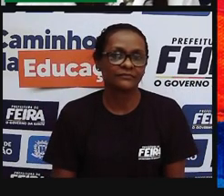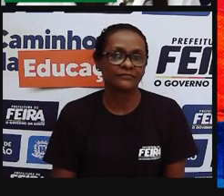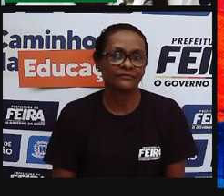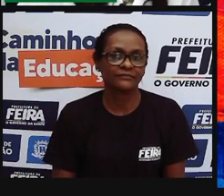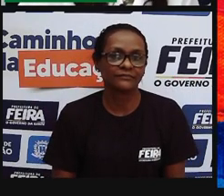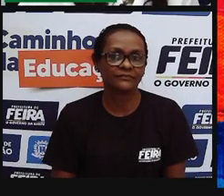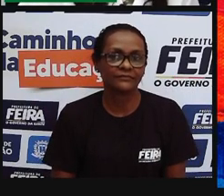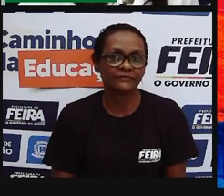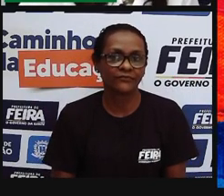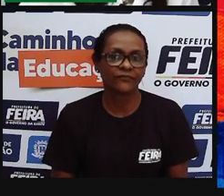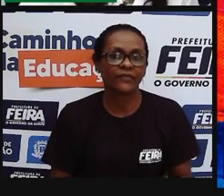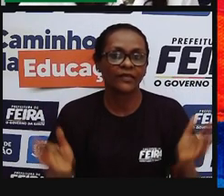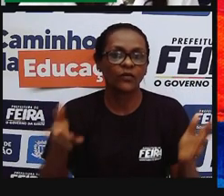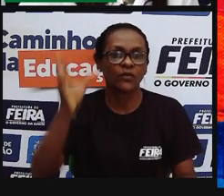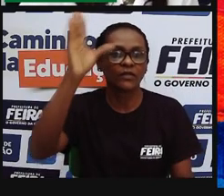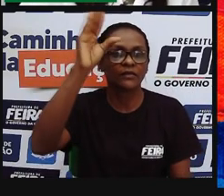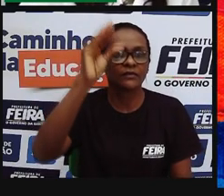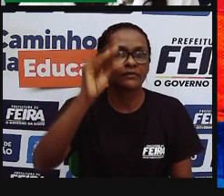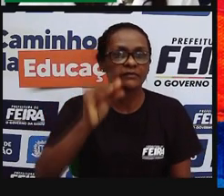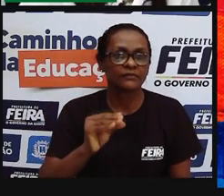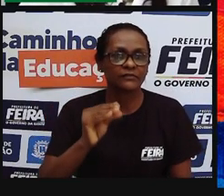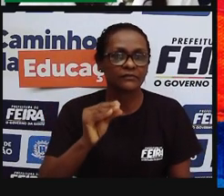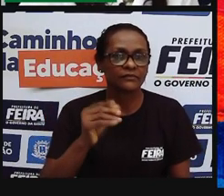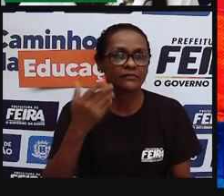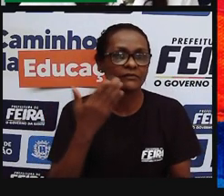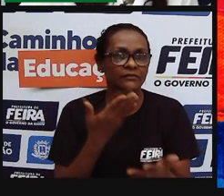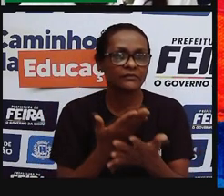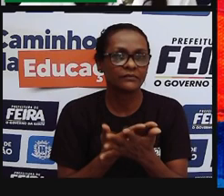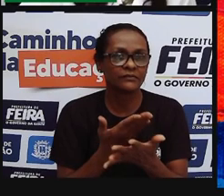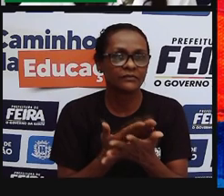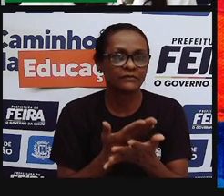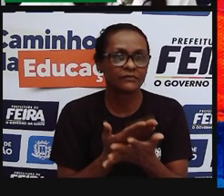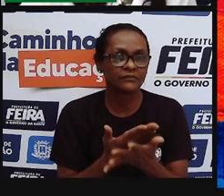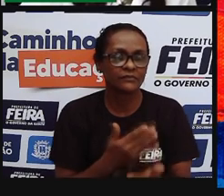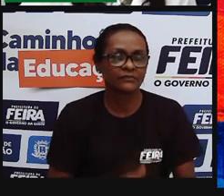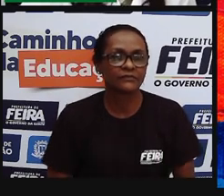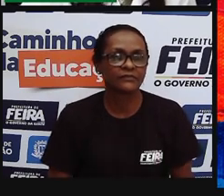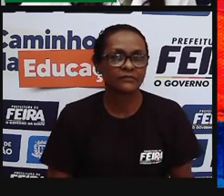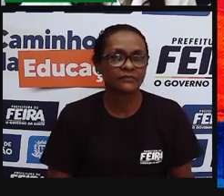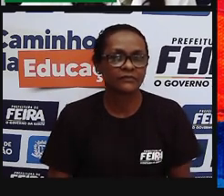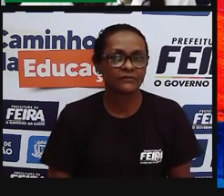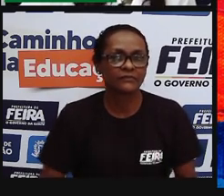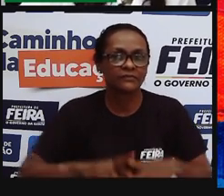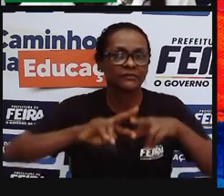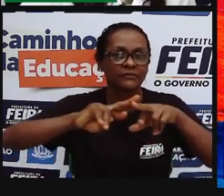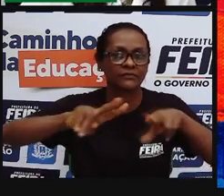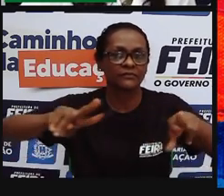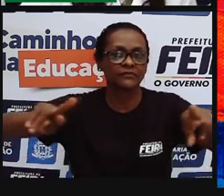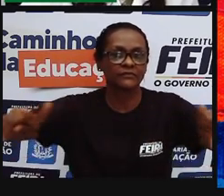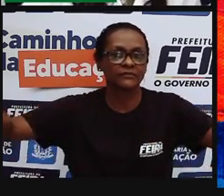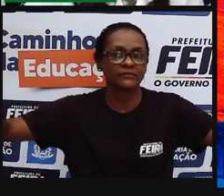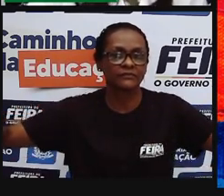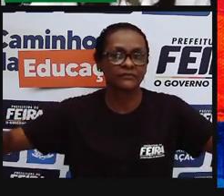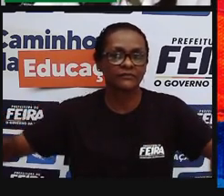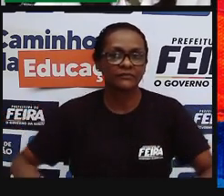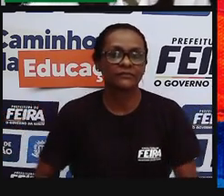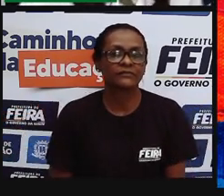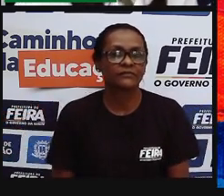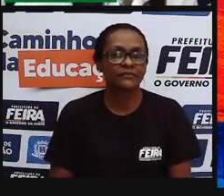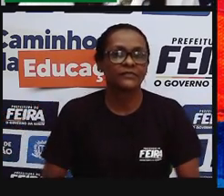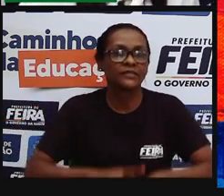aí, então, resumindo a nossa aula, nós temos, né, vamos diferenciar ecossistemas, nós